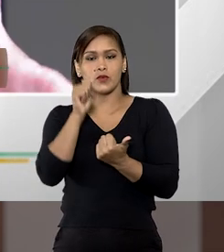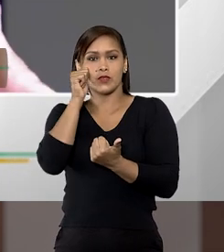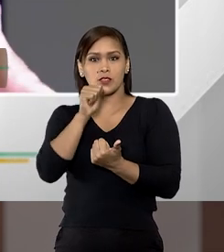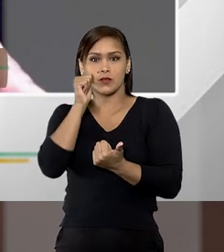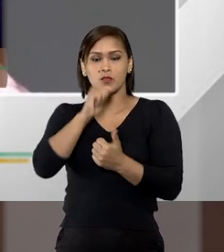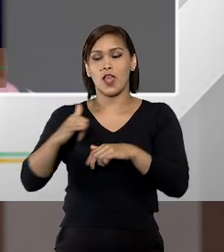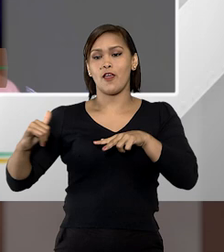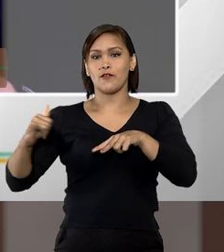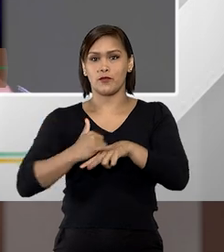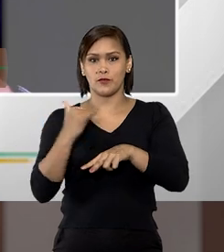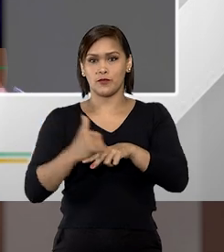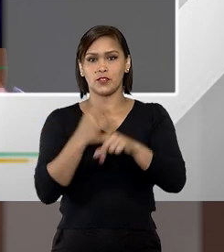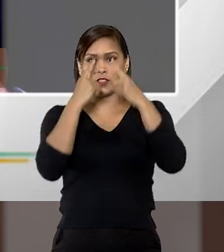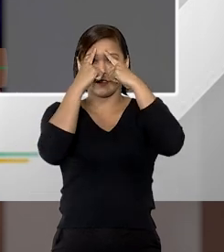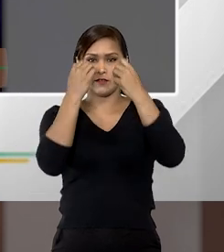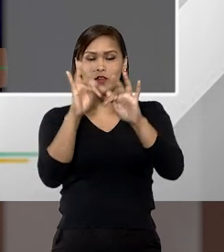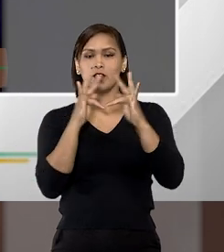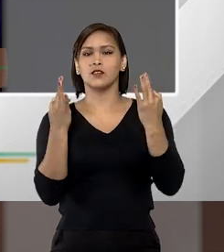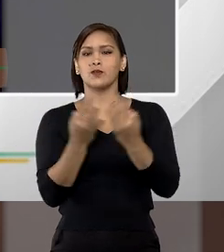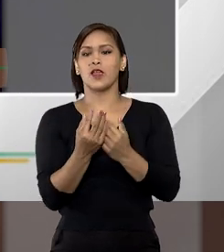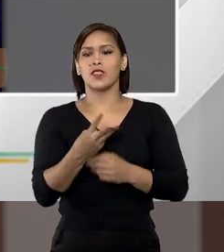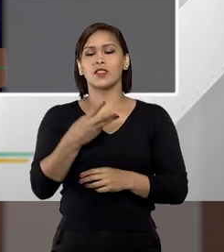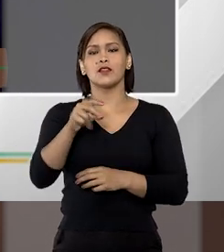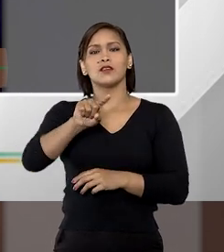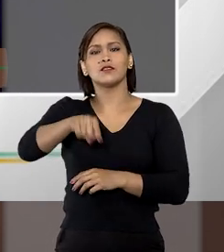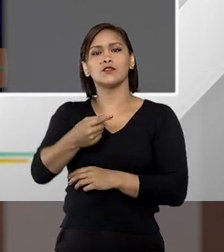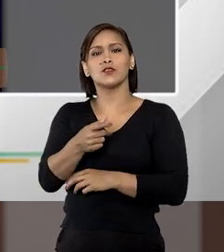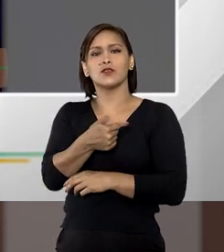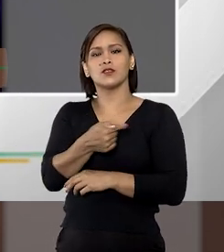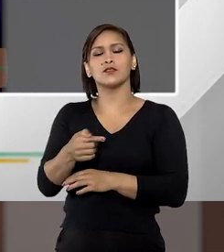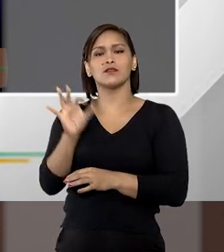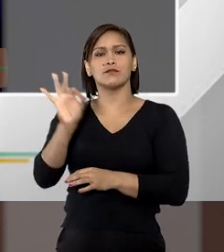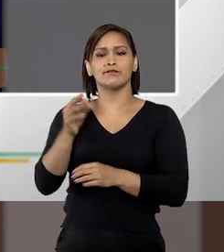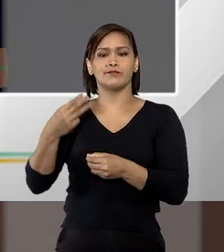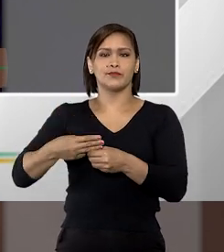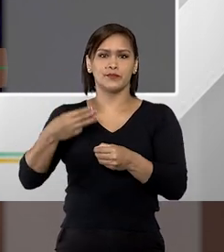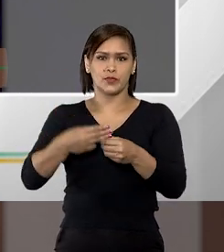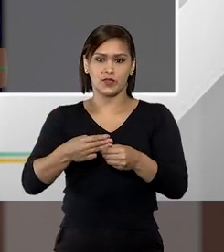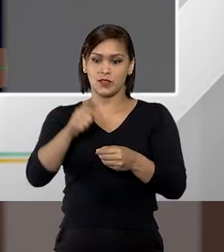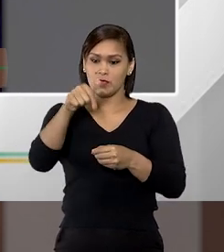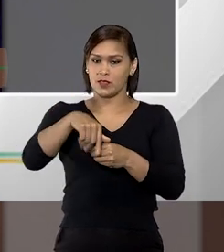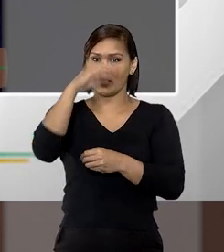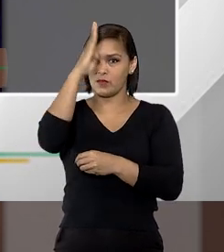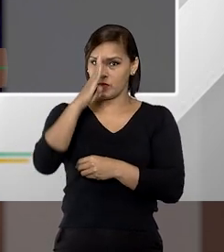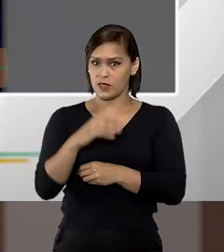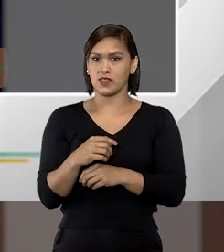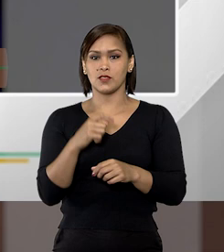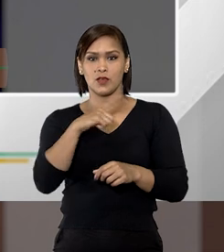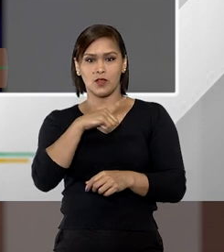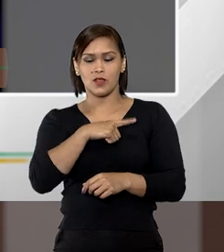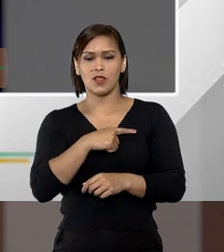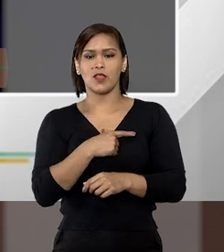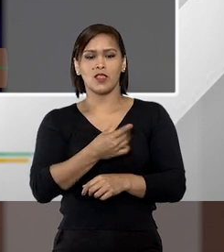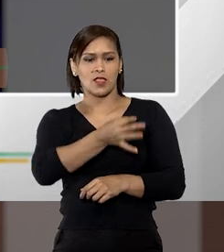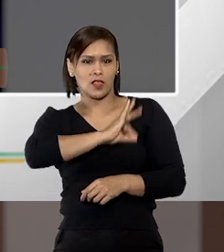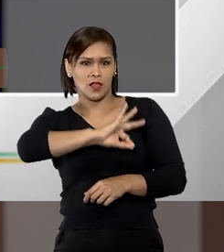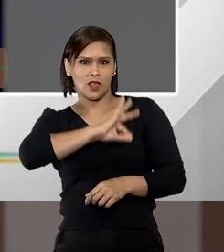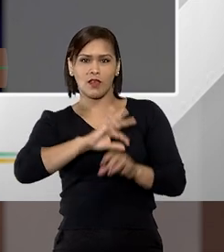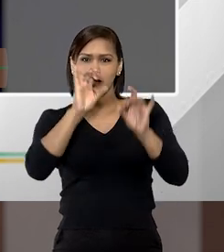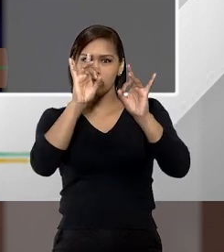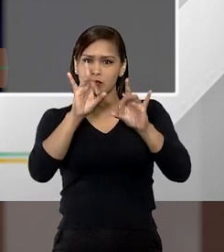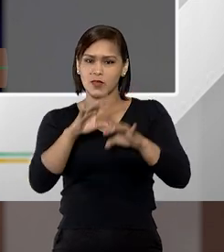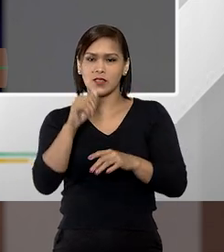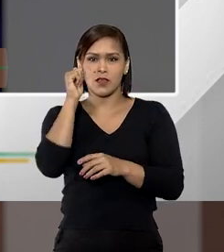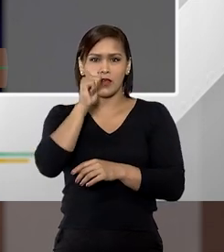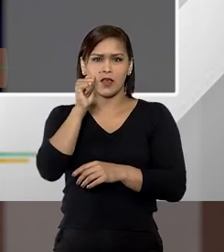mulheres vítimas de violência doméstica veja que apenas 3,7% dos municípios do Brasil possuem delegacias especializadas